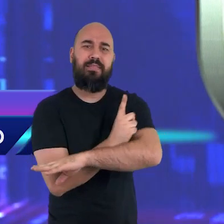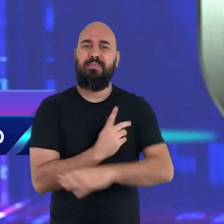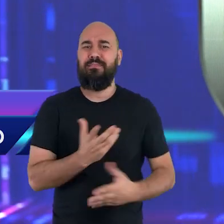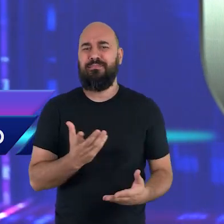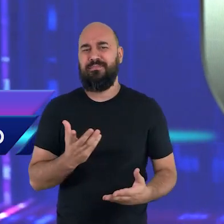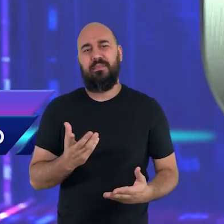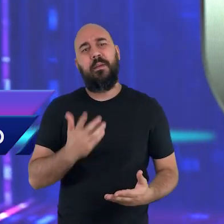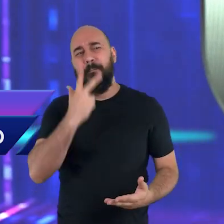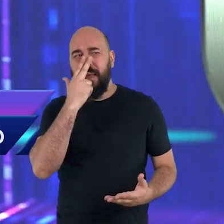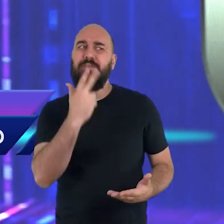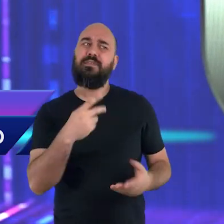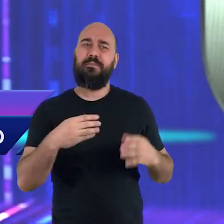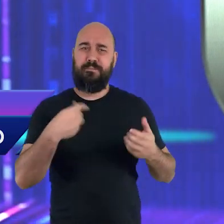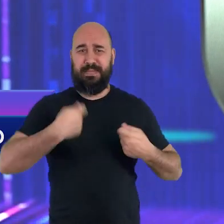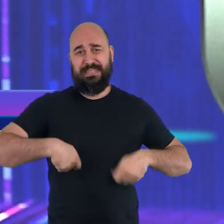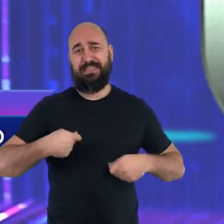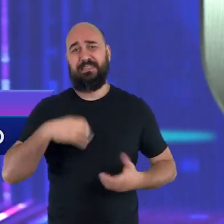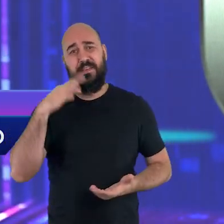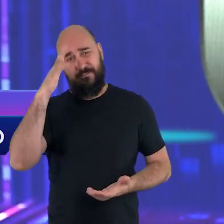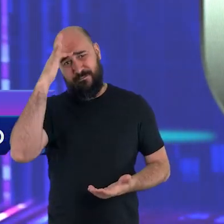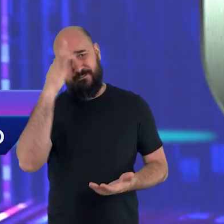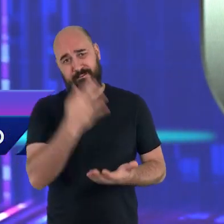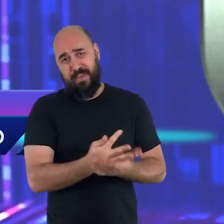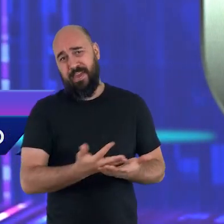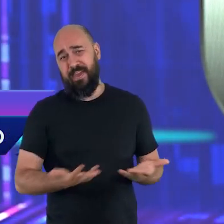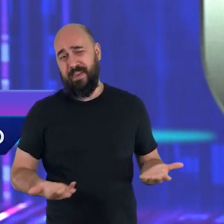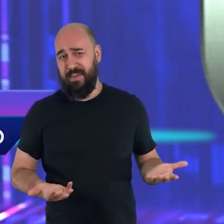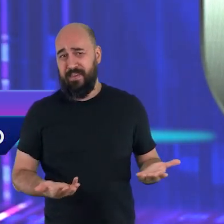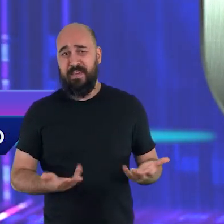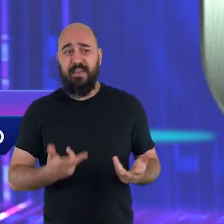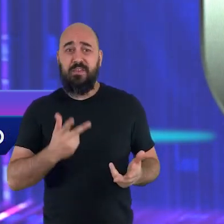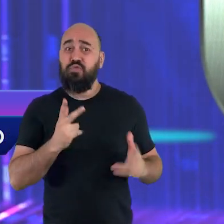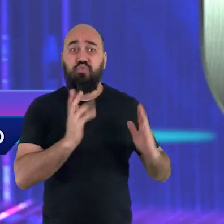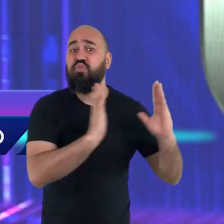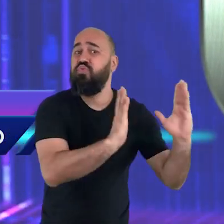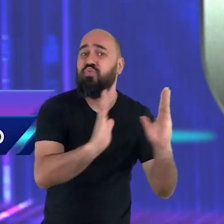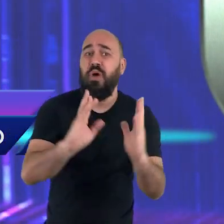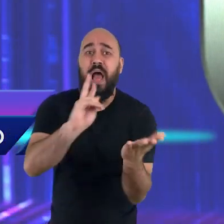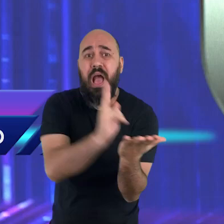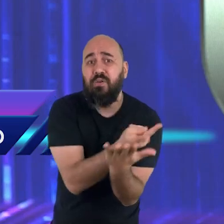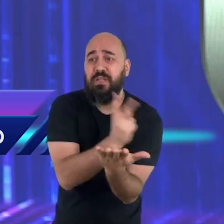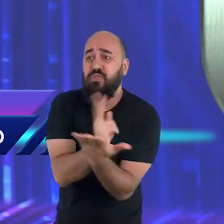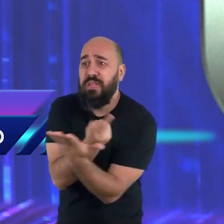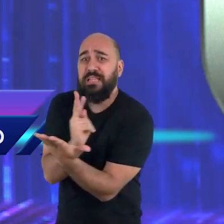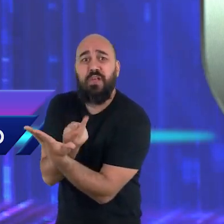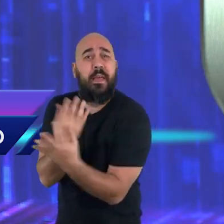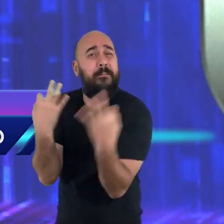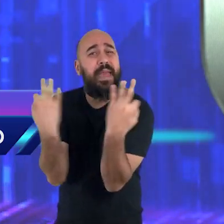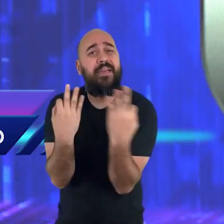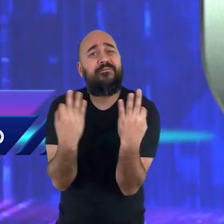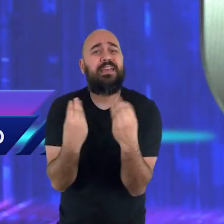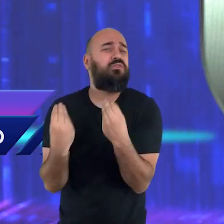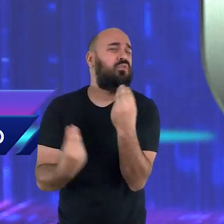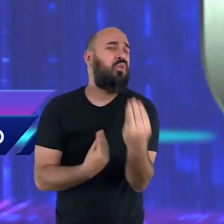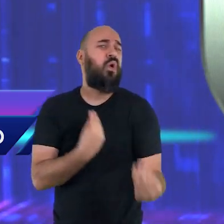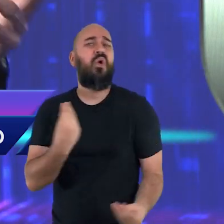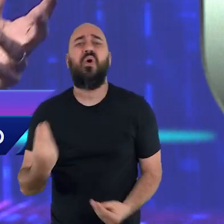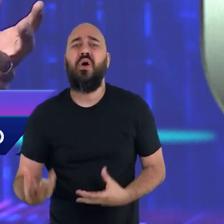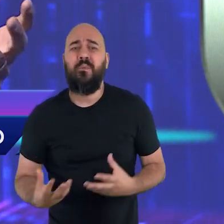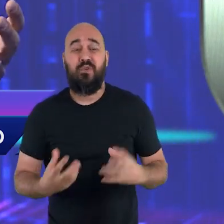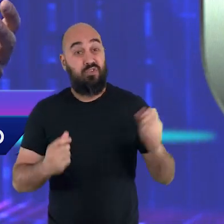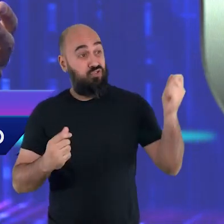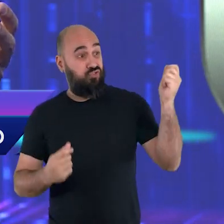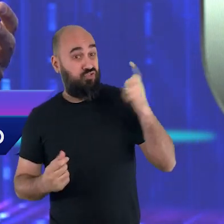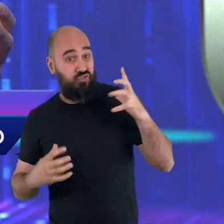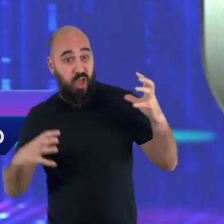muito perfeito para que a vida acontecesse e existisse. A inclinação do planeta Terra, a distância do Sol, a temperatura, água,